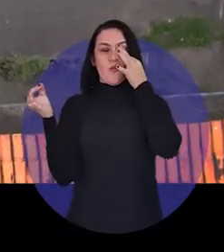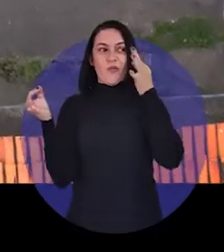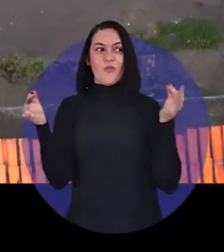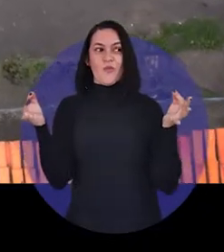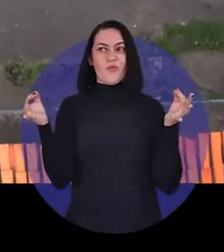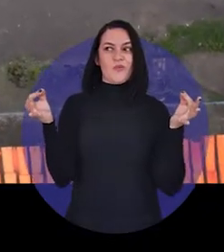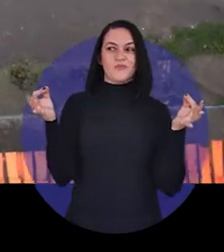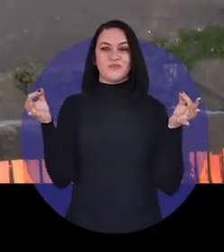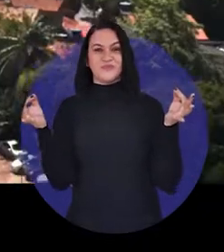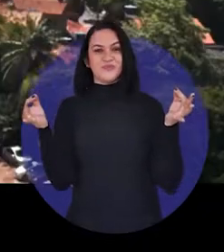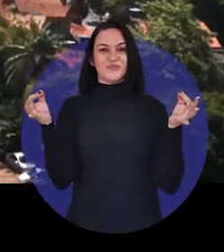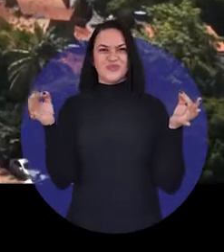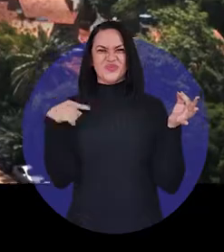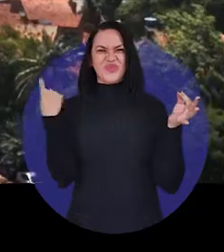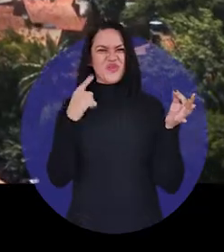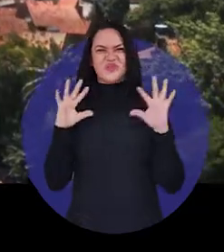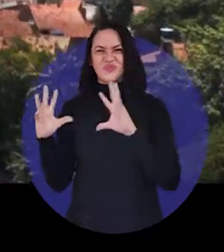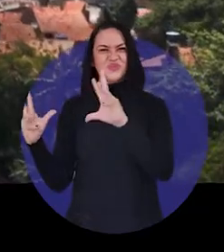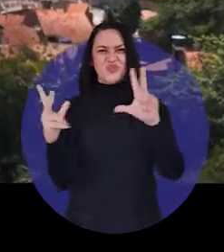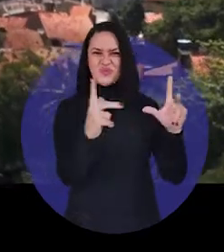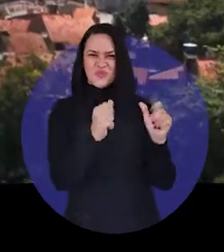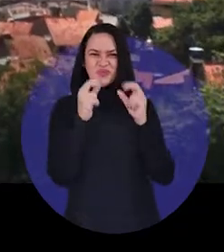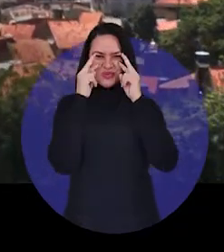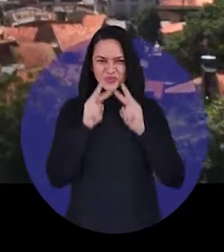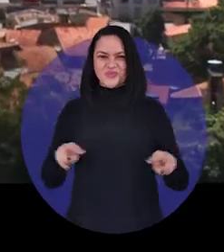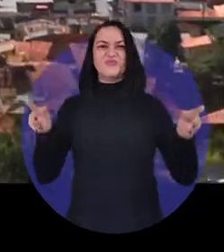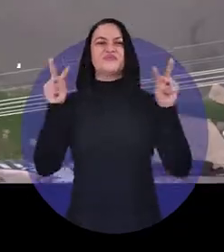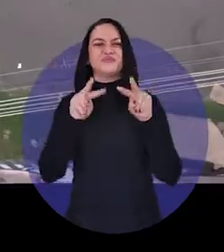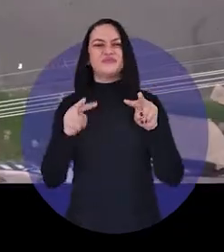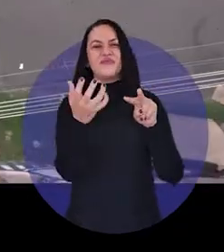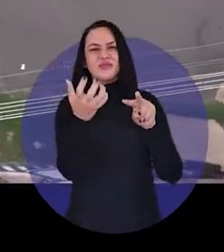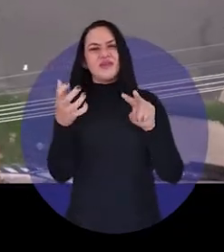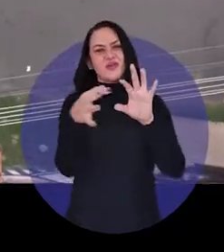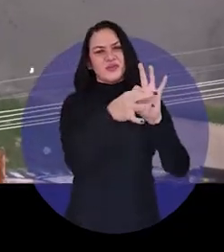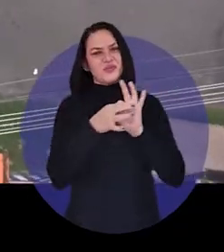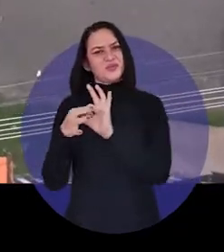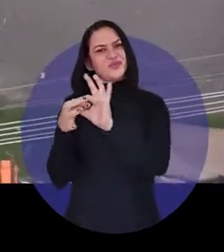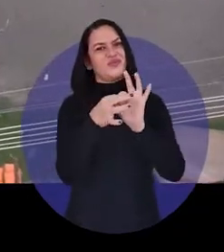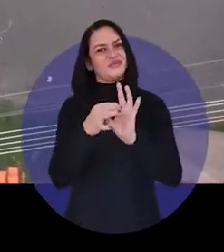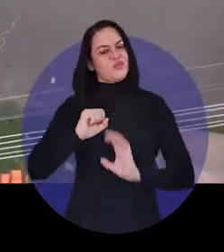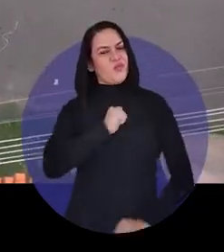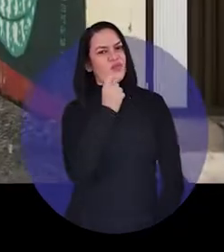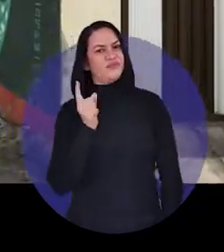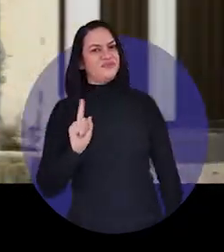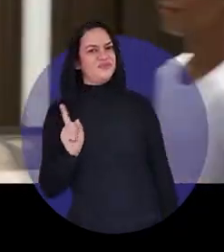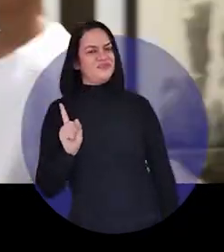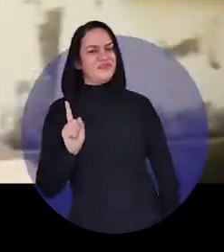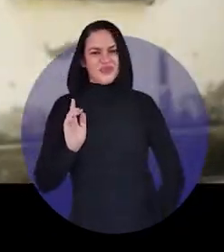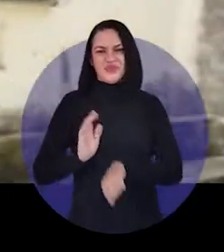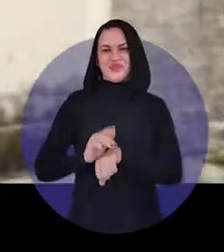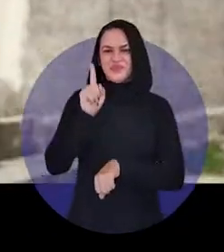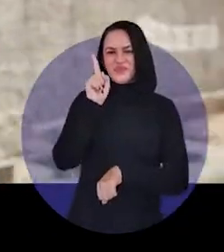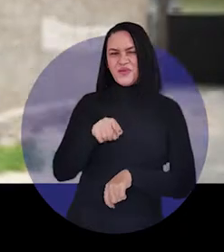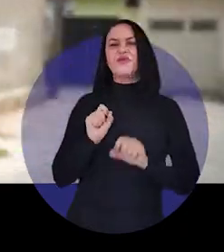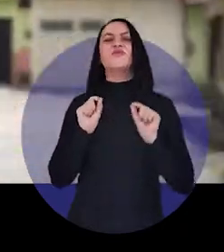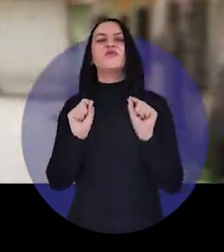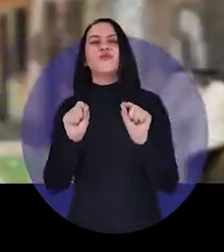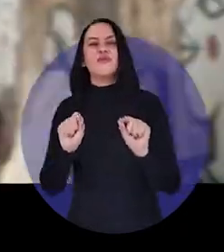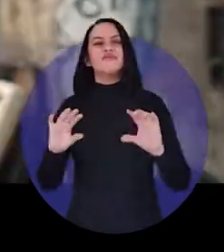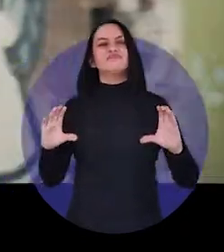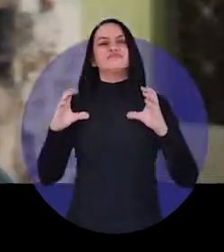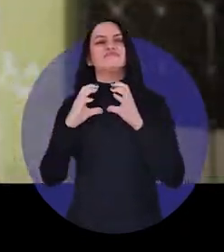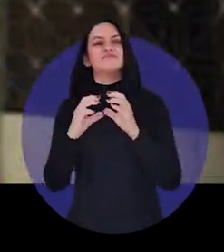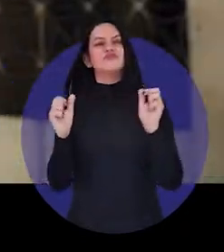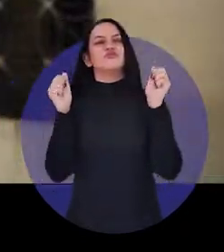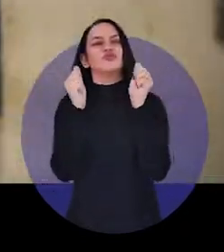para um ou outro lado. A gente olha para todos. A gente quer união, não ódio. E isso é